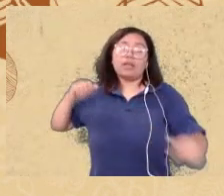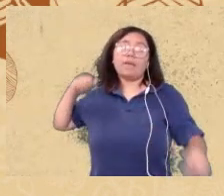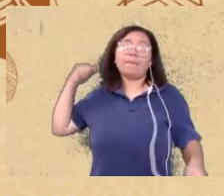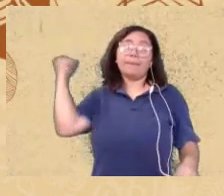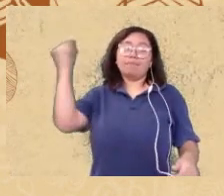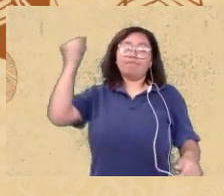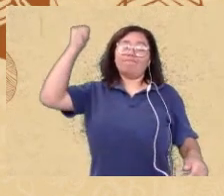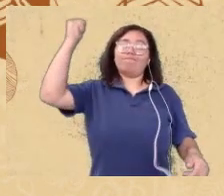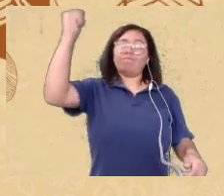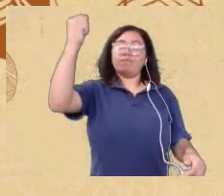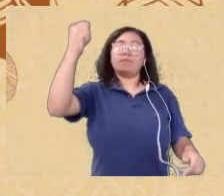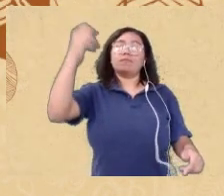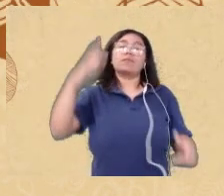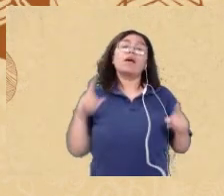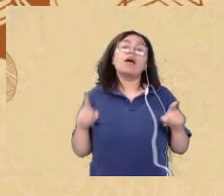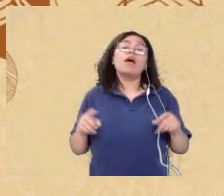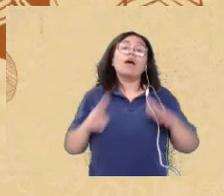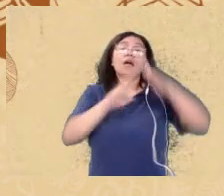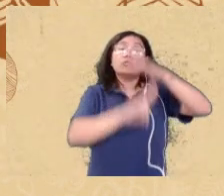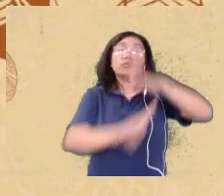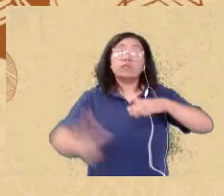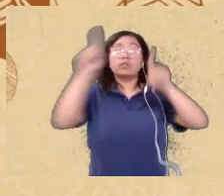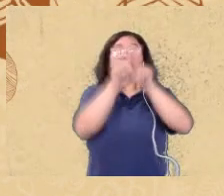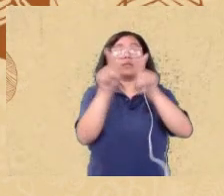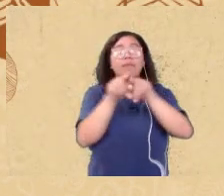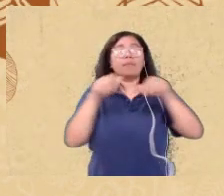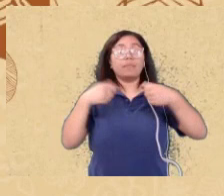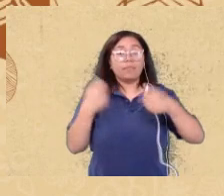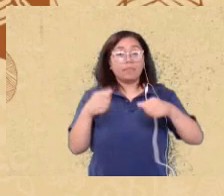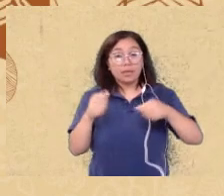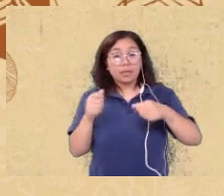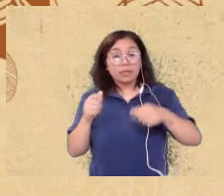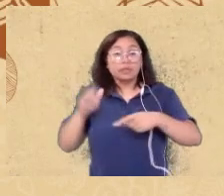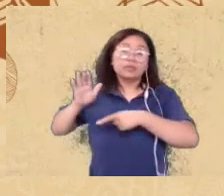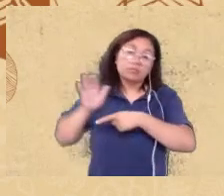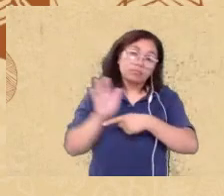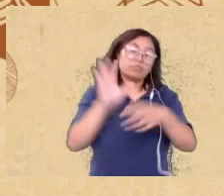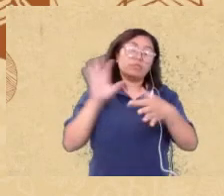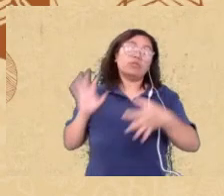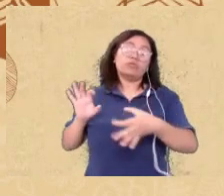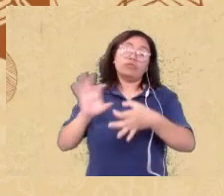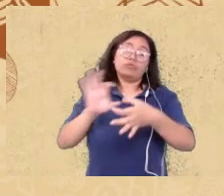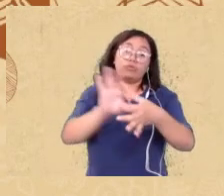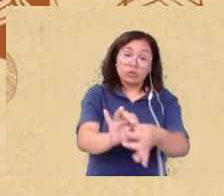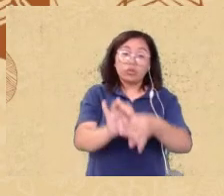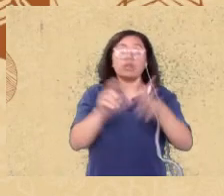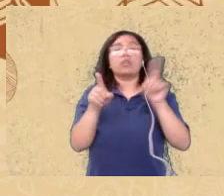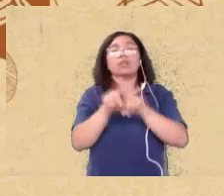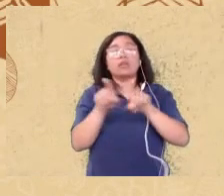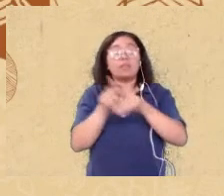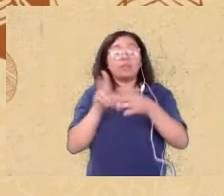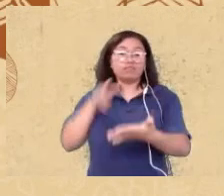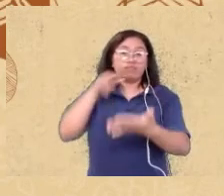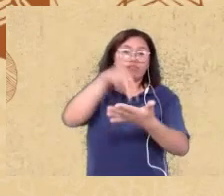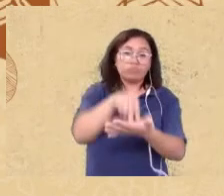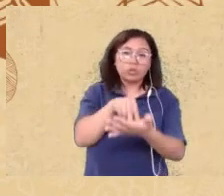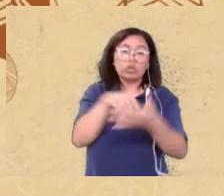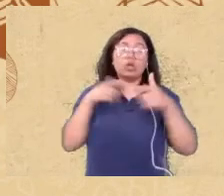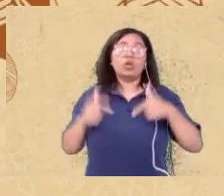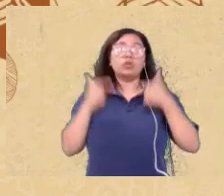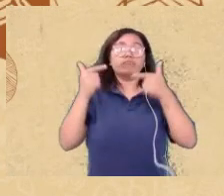seguir essas questões que eu falei agora posicionalidade interseccionalidade representação justa diversificação e